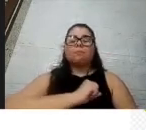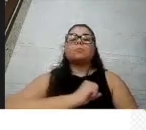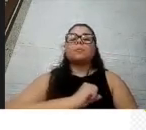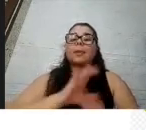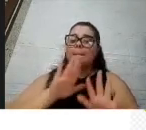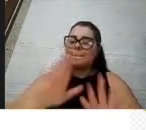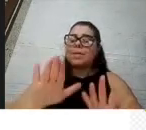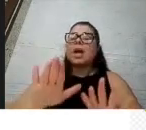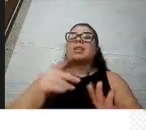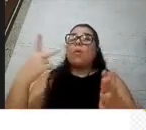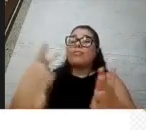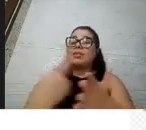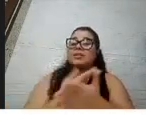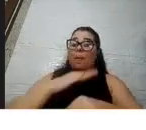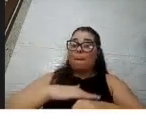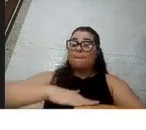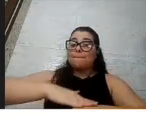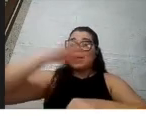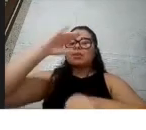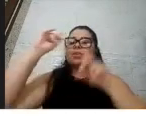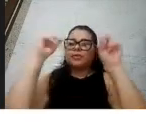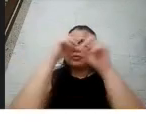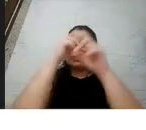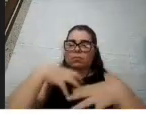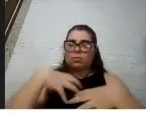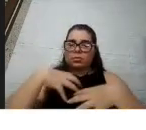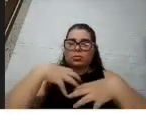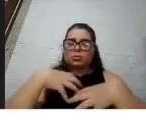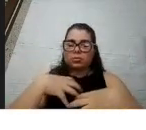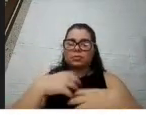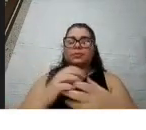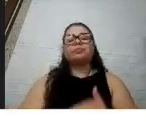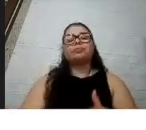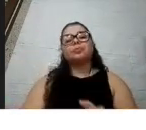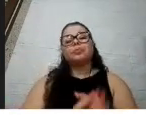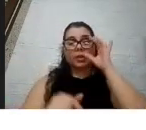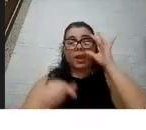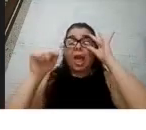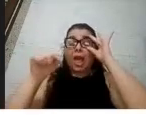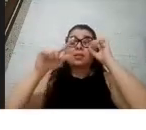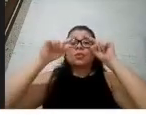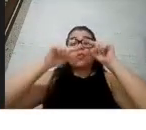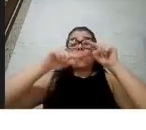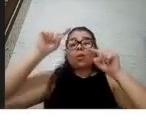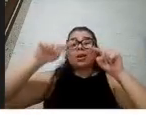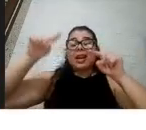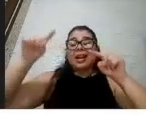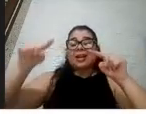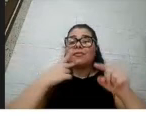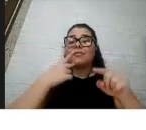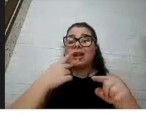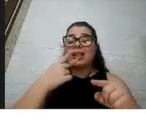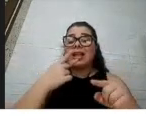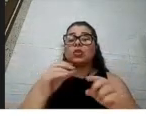respiratória aguda grave aqui é um gráfico sobre a mortalidade